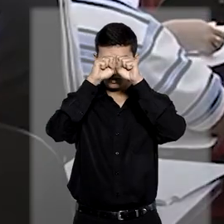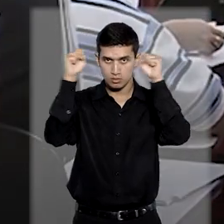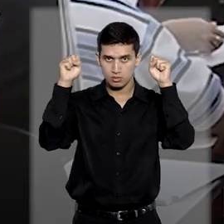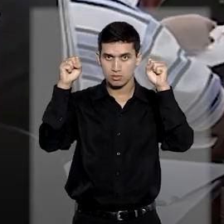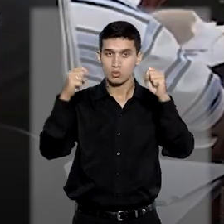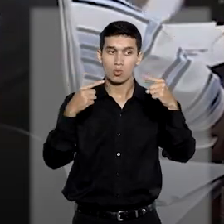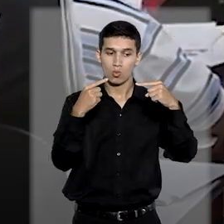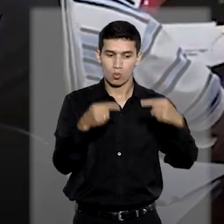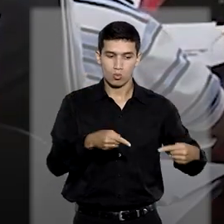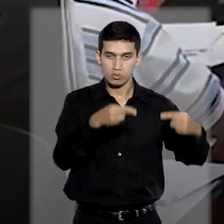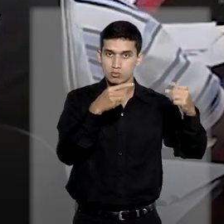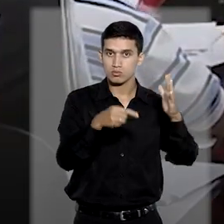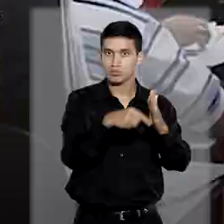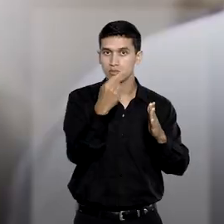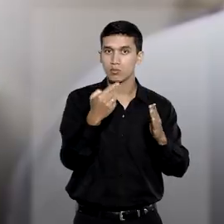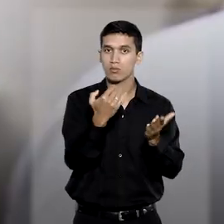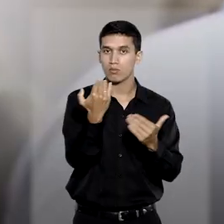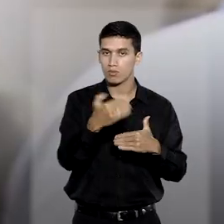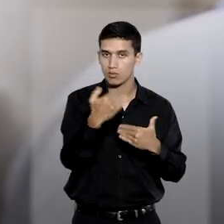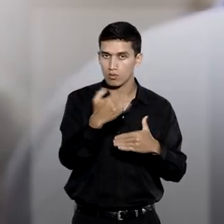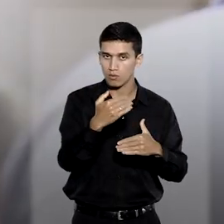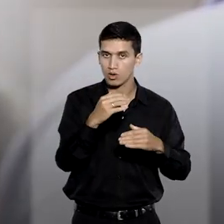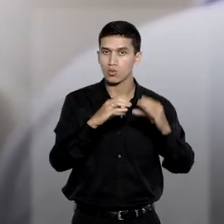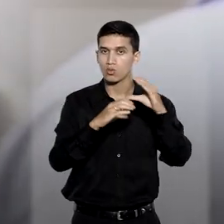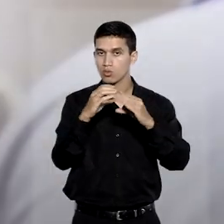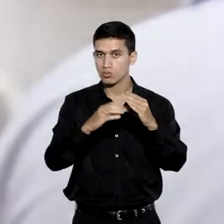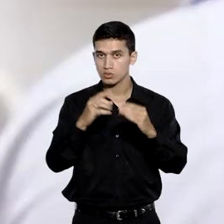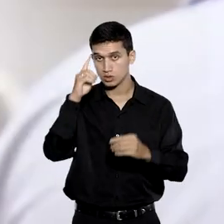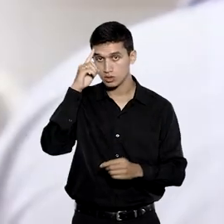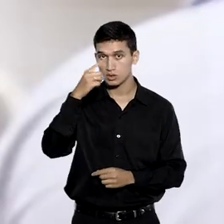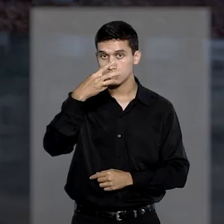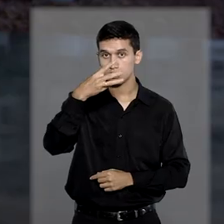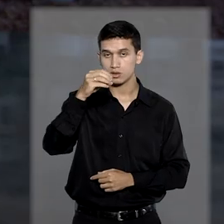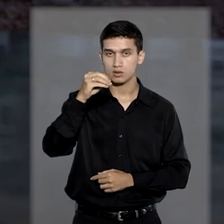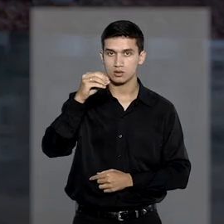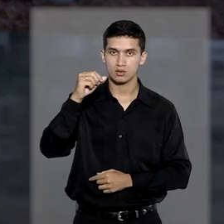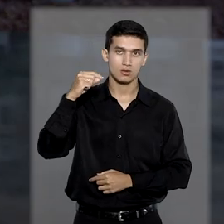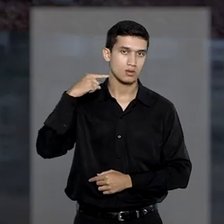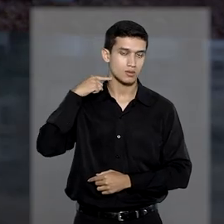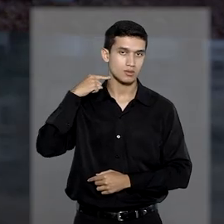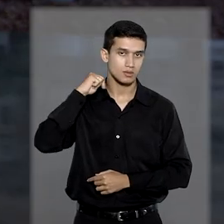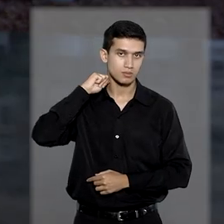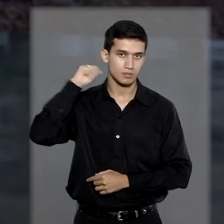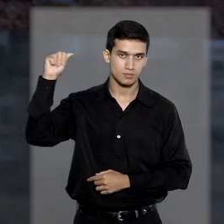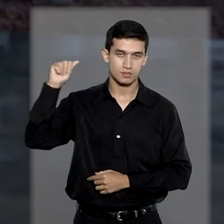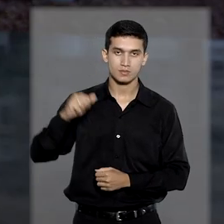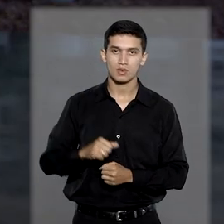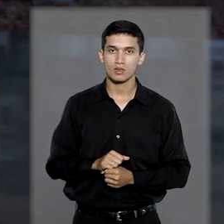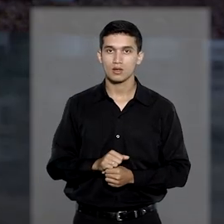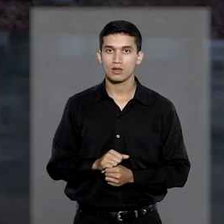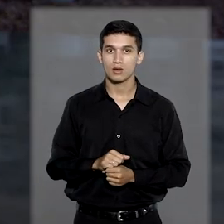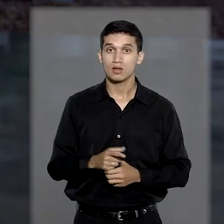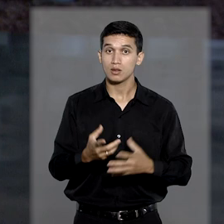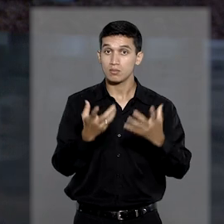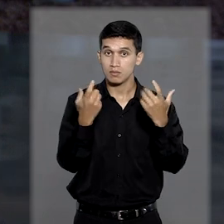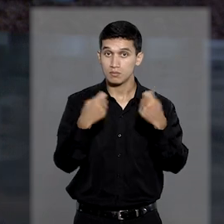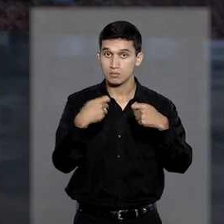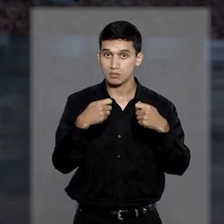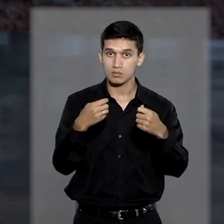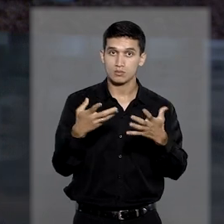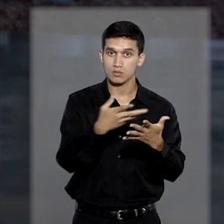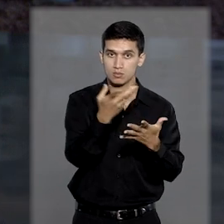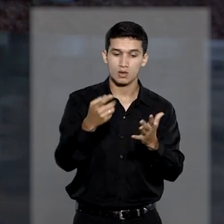impedia a aplicação da primeira prova do concurso no último dia 30 de abril. O edital do certame exigiu dos candidatos a